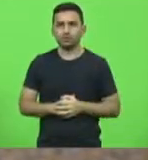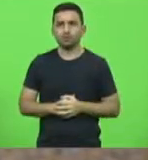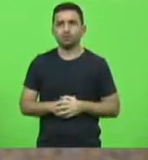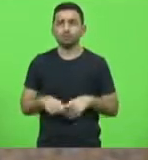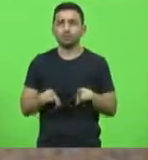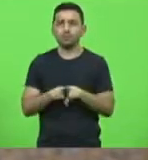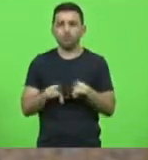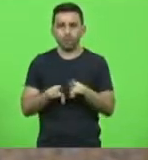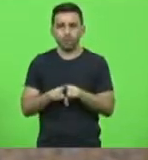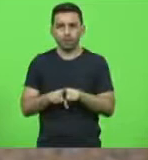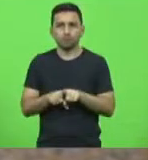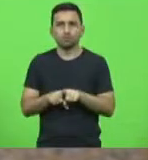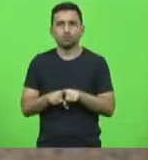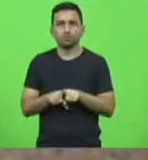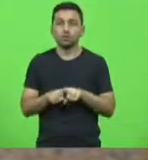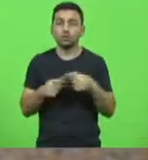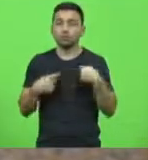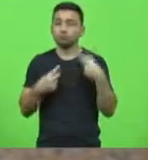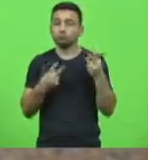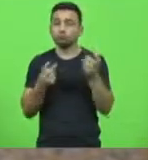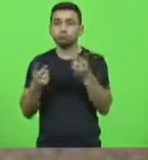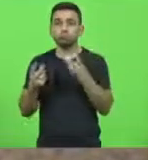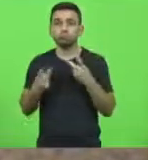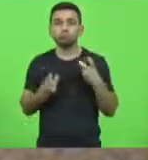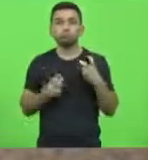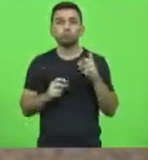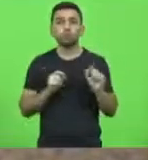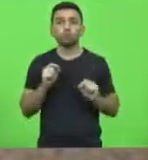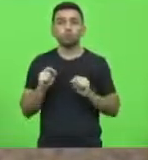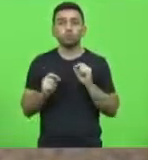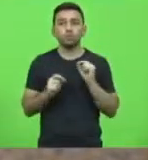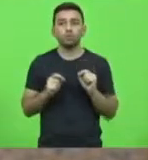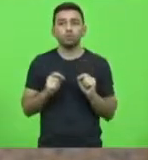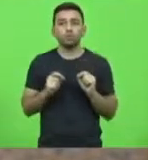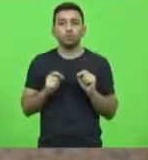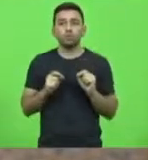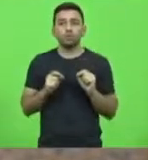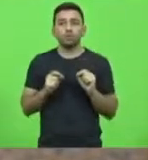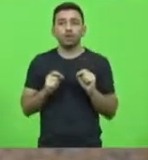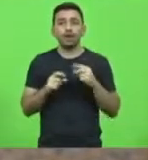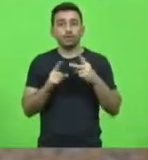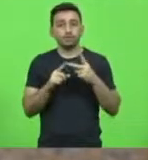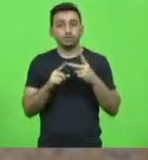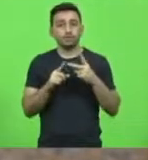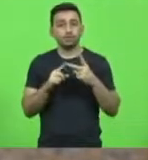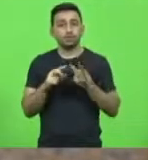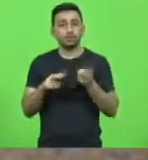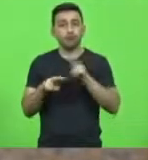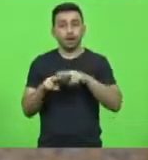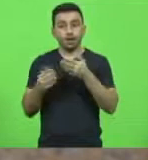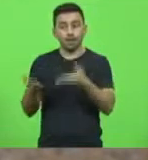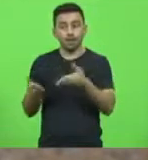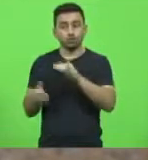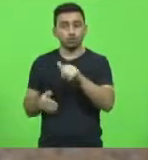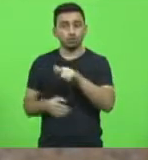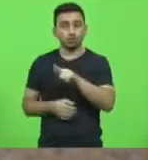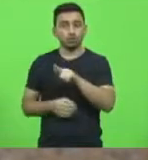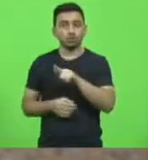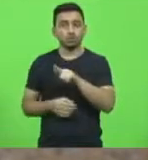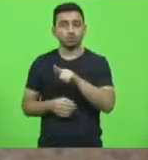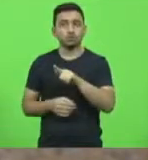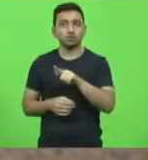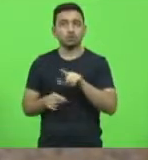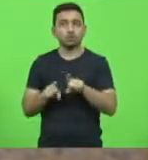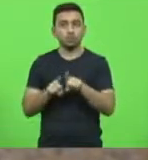ao mesmo tempo, chamou-nos a atenção de que a segunda prisão do deputado Júlio Garcia e a